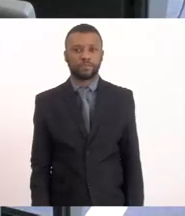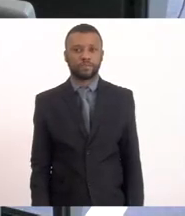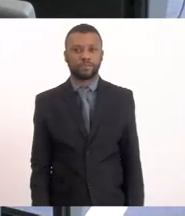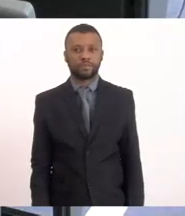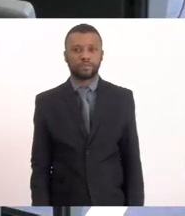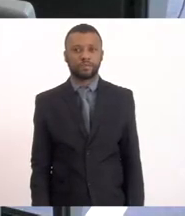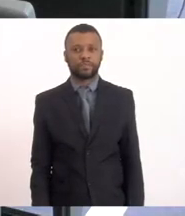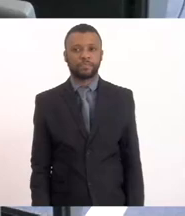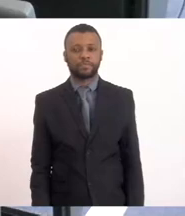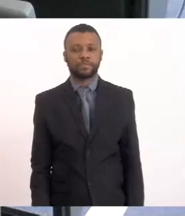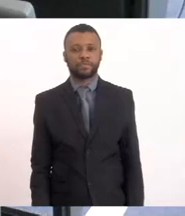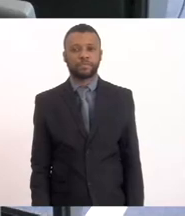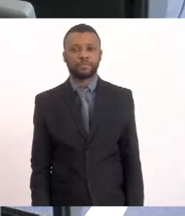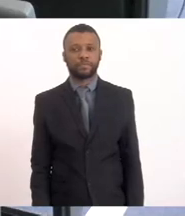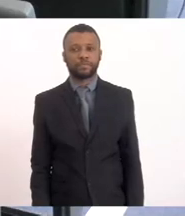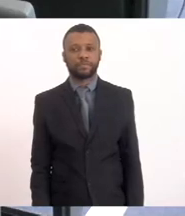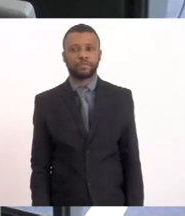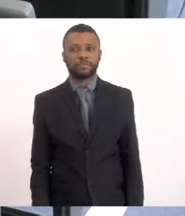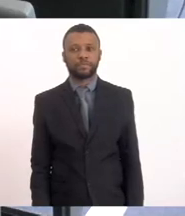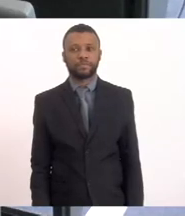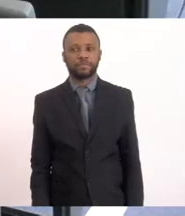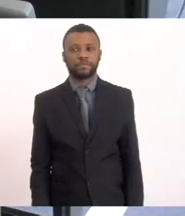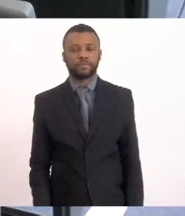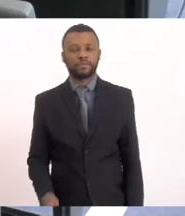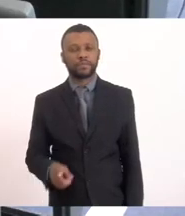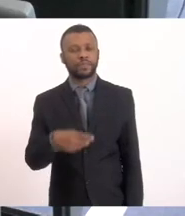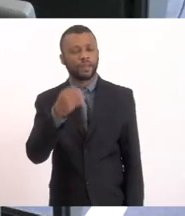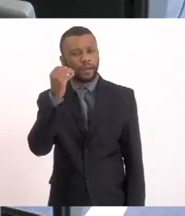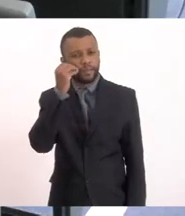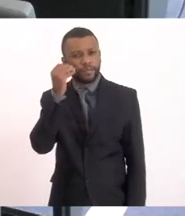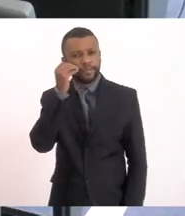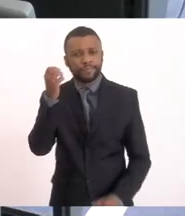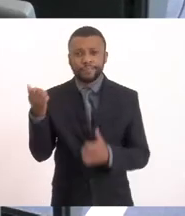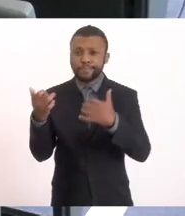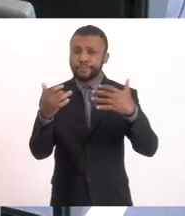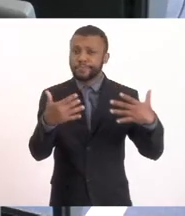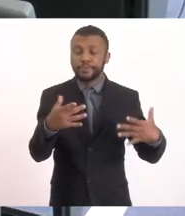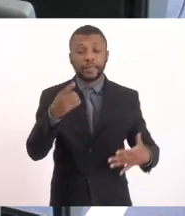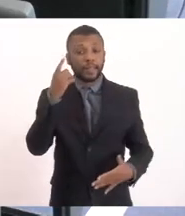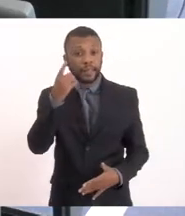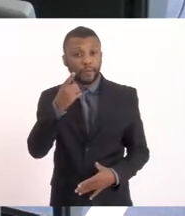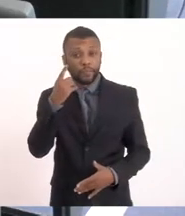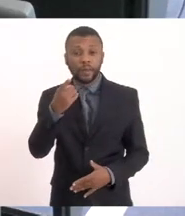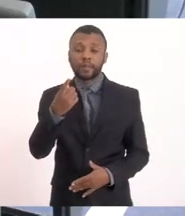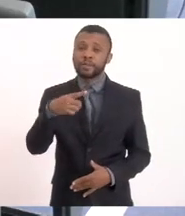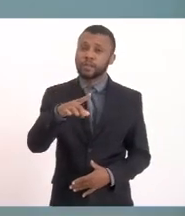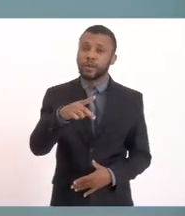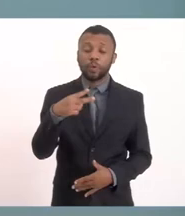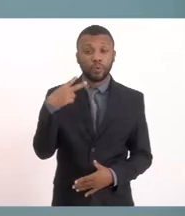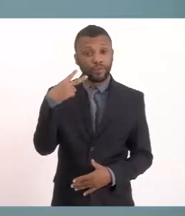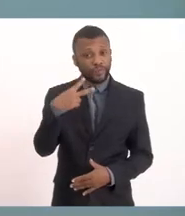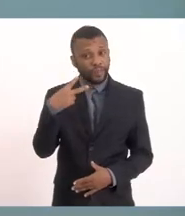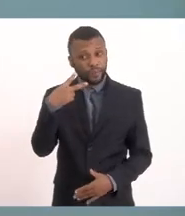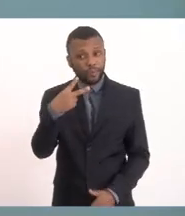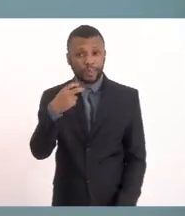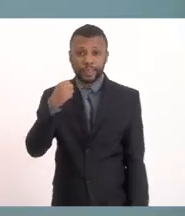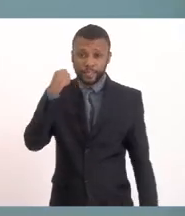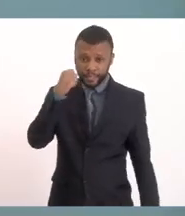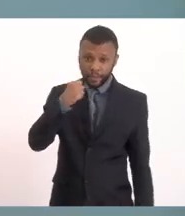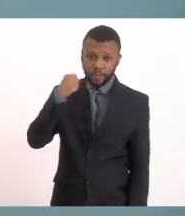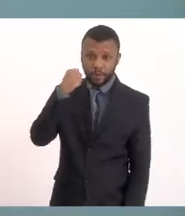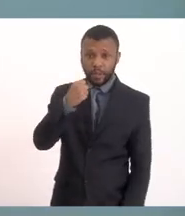Nós estamos reclamando aqui, deputado Gustavo, o nosso vereador de Sacuarina, da